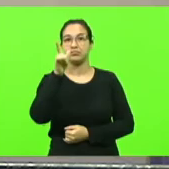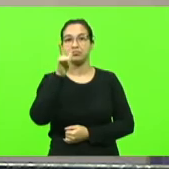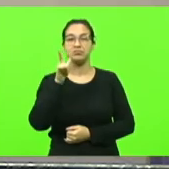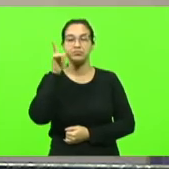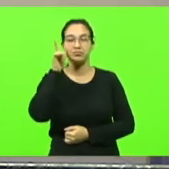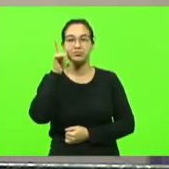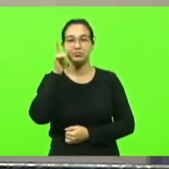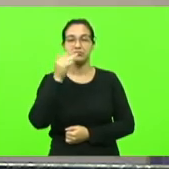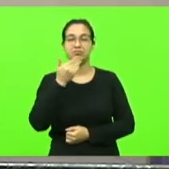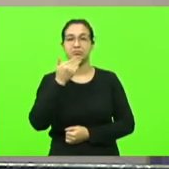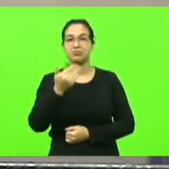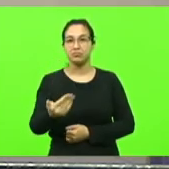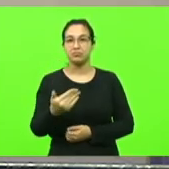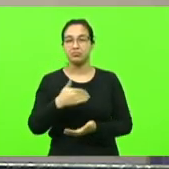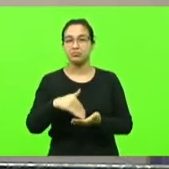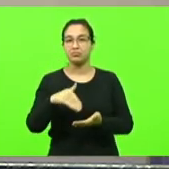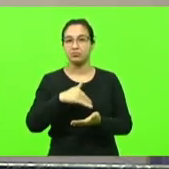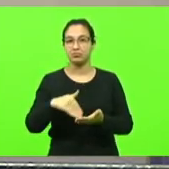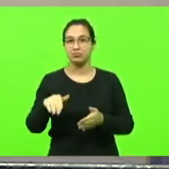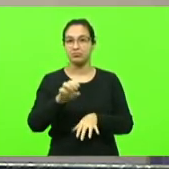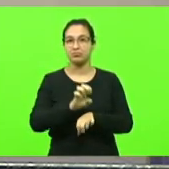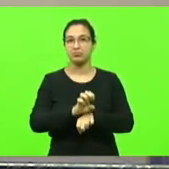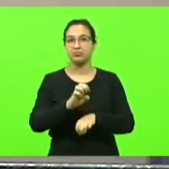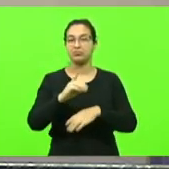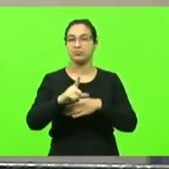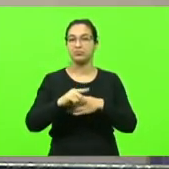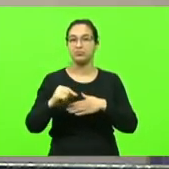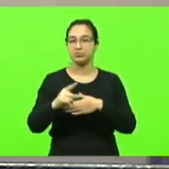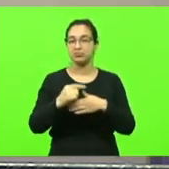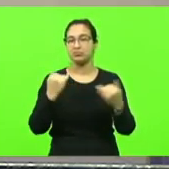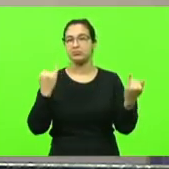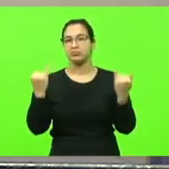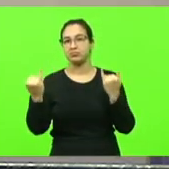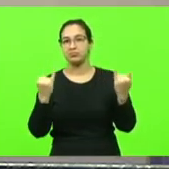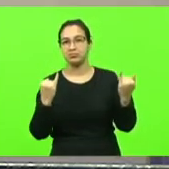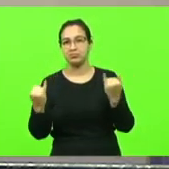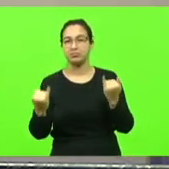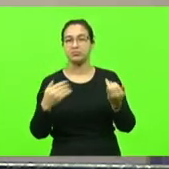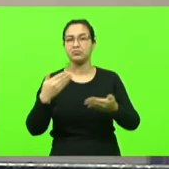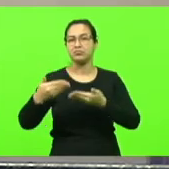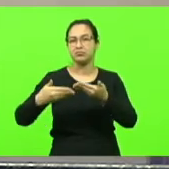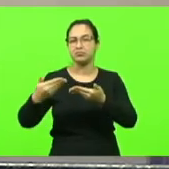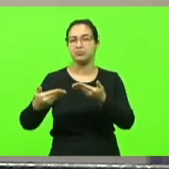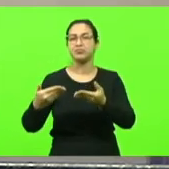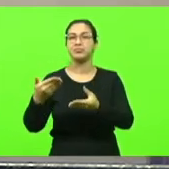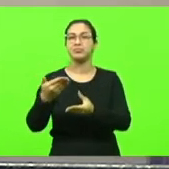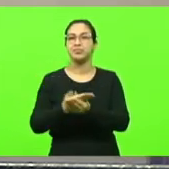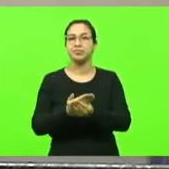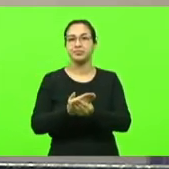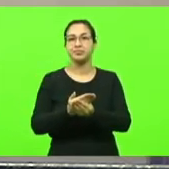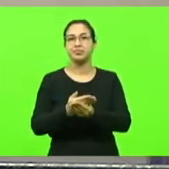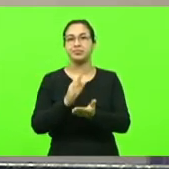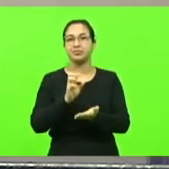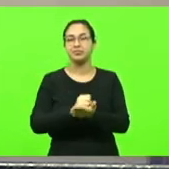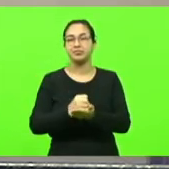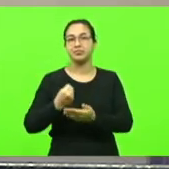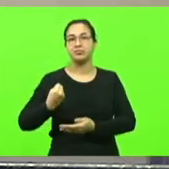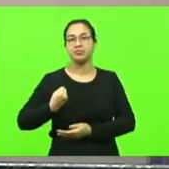solicitando ao secretário de estado da casa civil informações acerca do processo cadastrado sobre o número